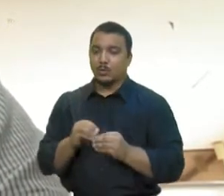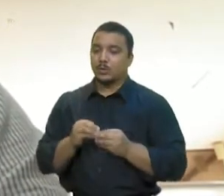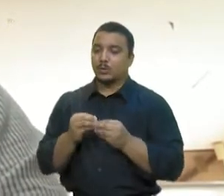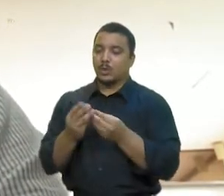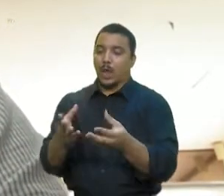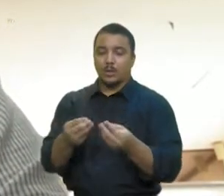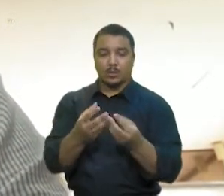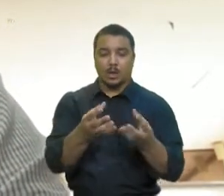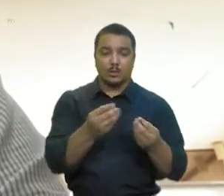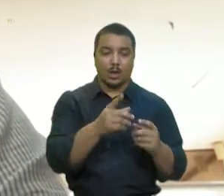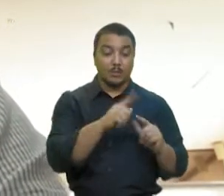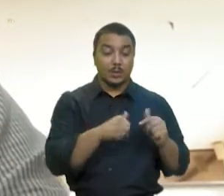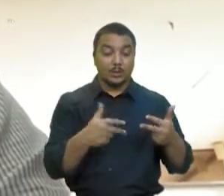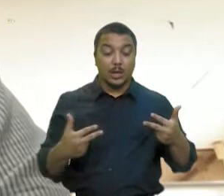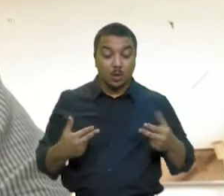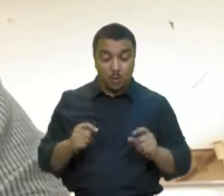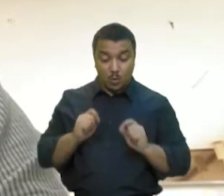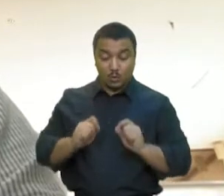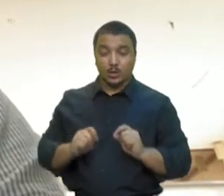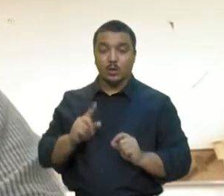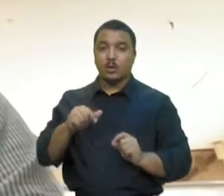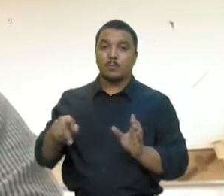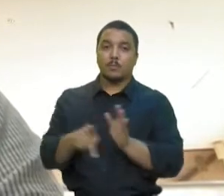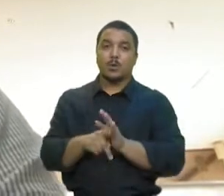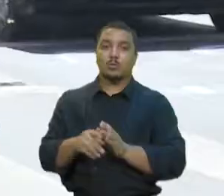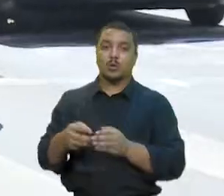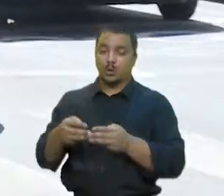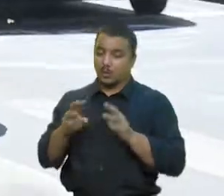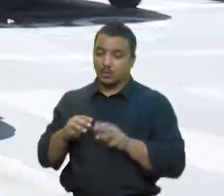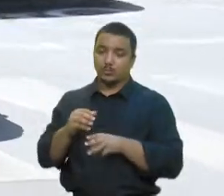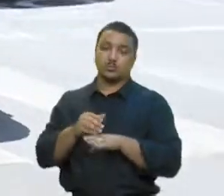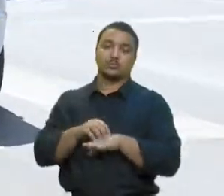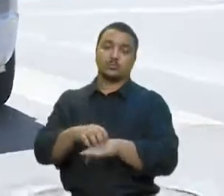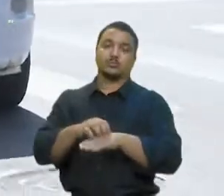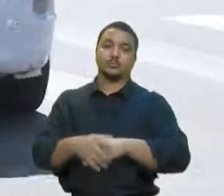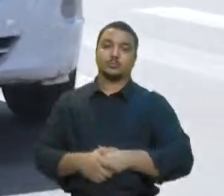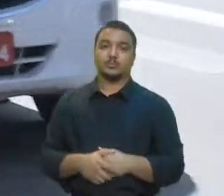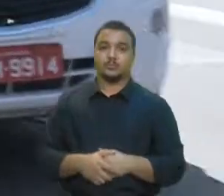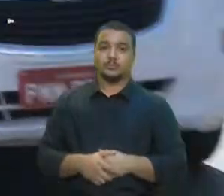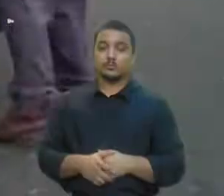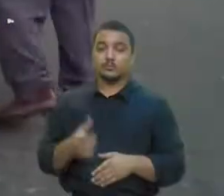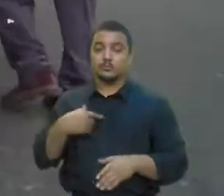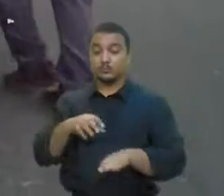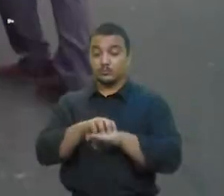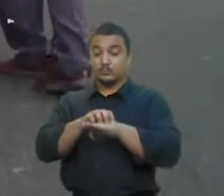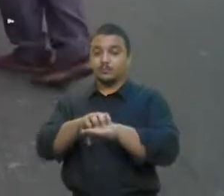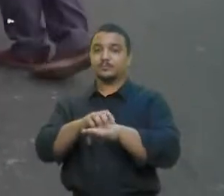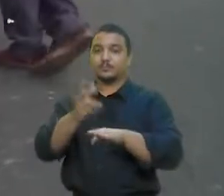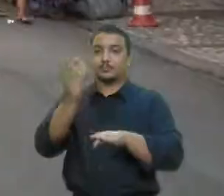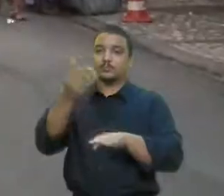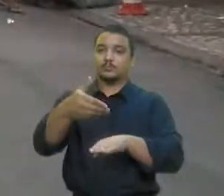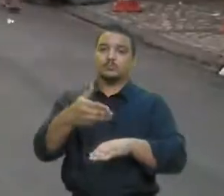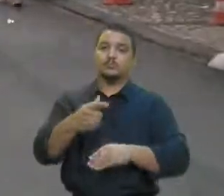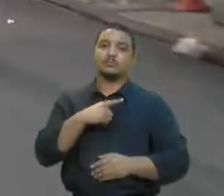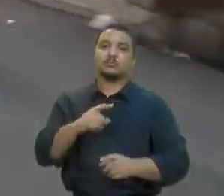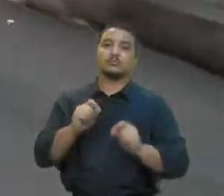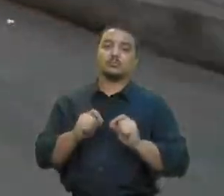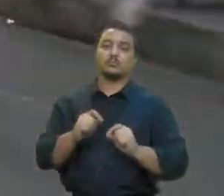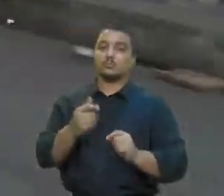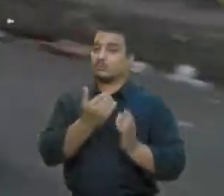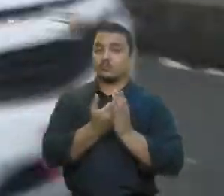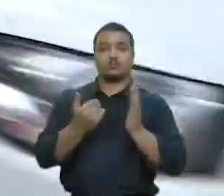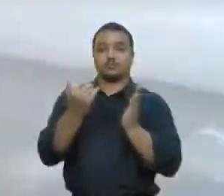matérias-primas, via estradas, via rodovidas. No setor de transportes, os taxistas estão entre os mais